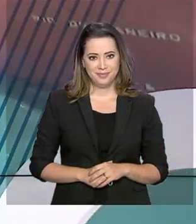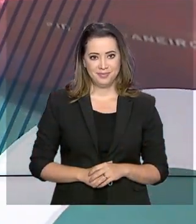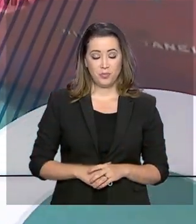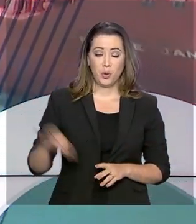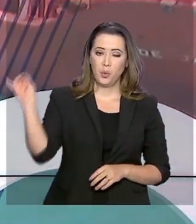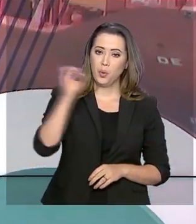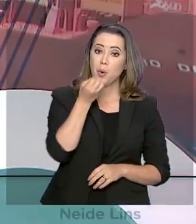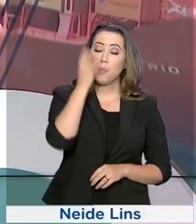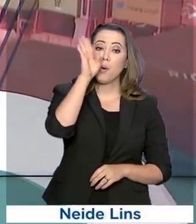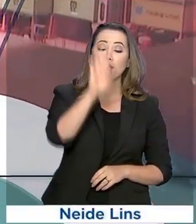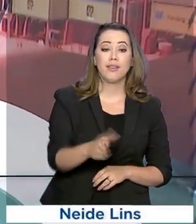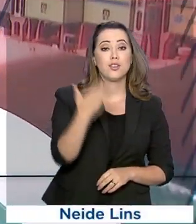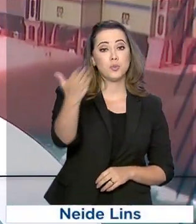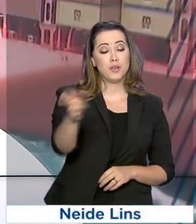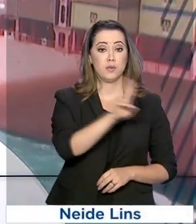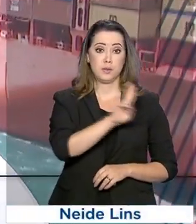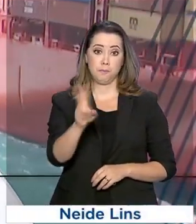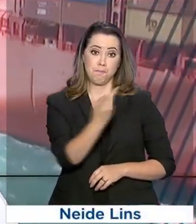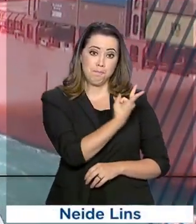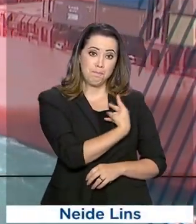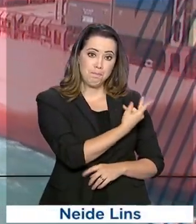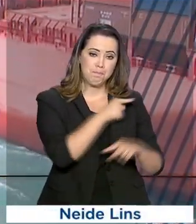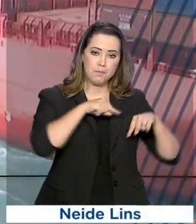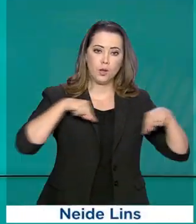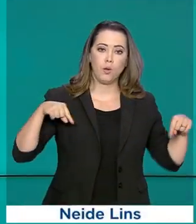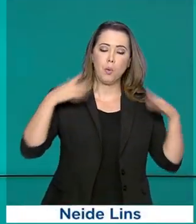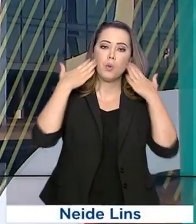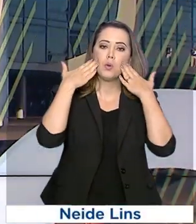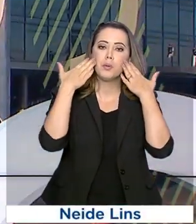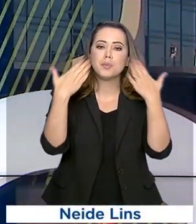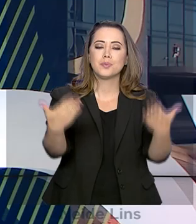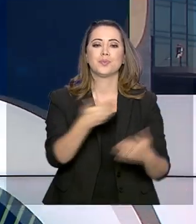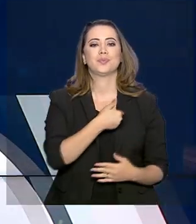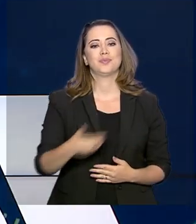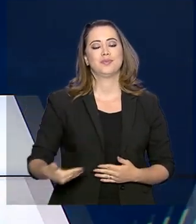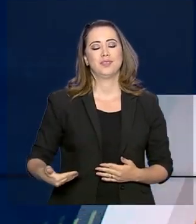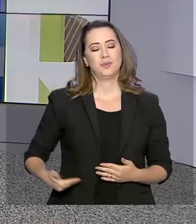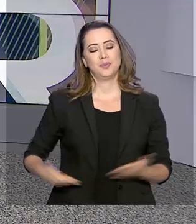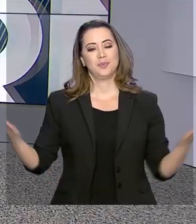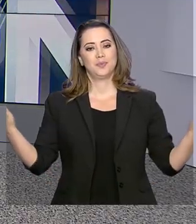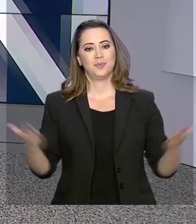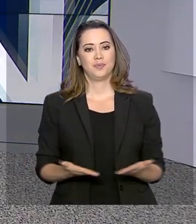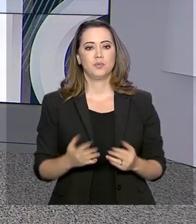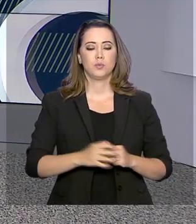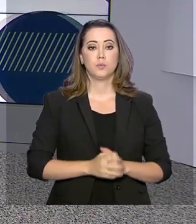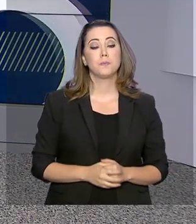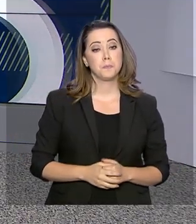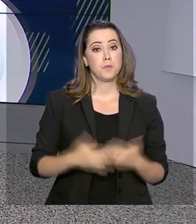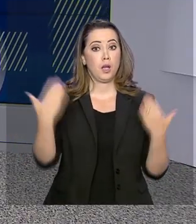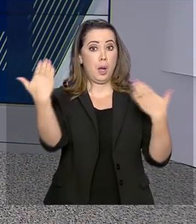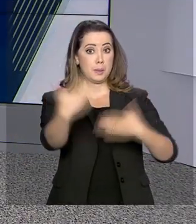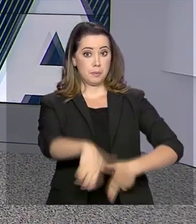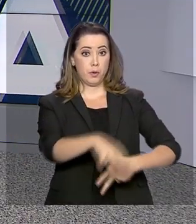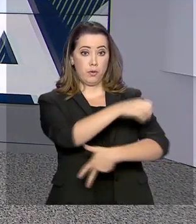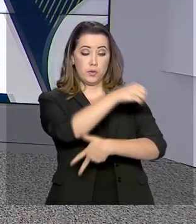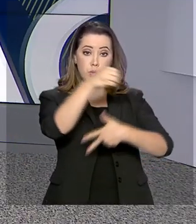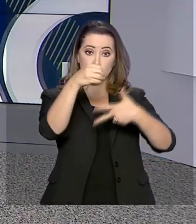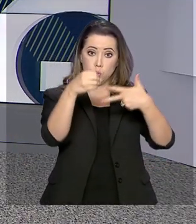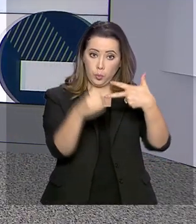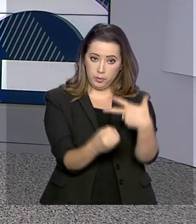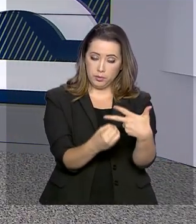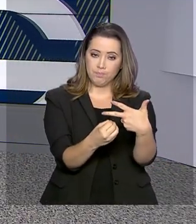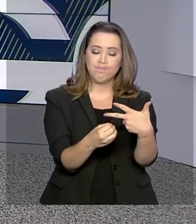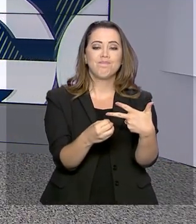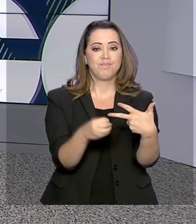Olá, boa tarde para você. sou o Roberto Camargo e estamos de volta com o governo agora. As provas do Exame Nacional do Ensino